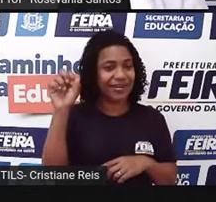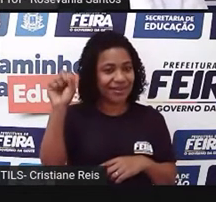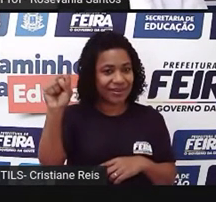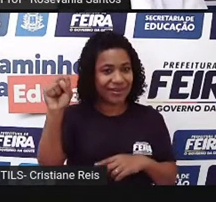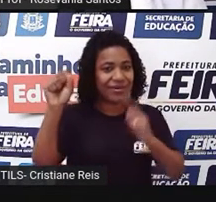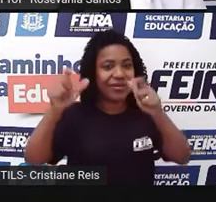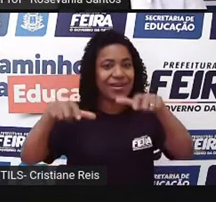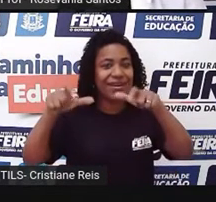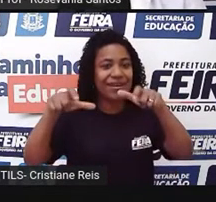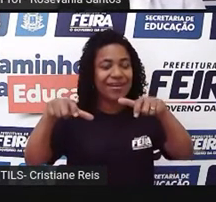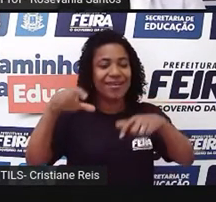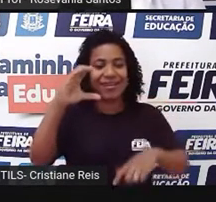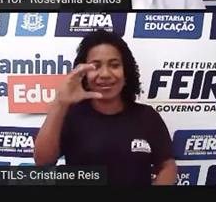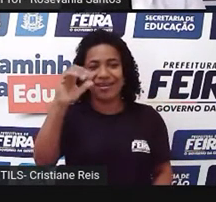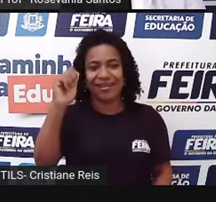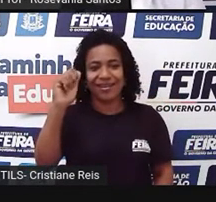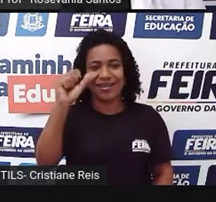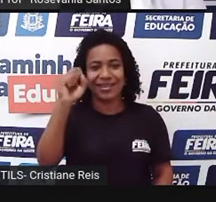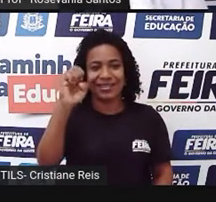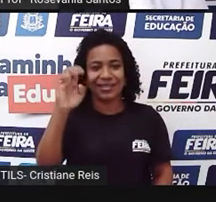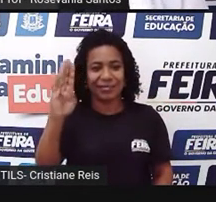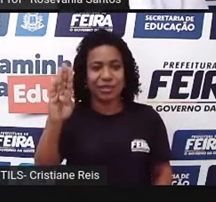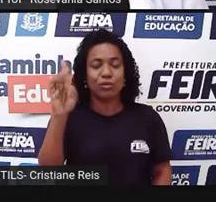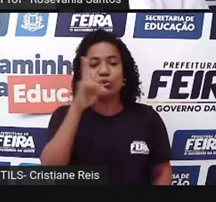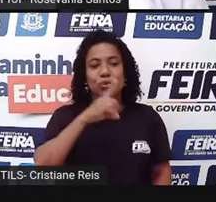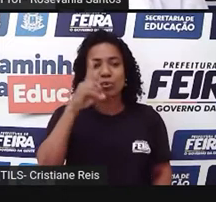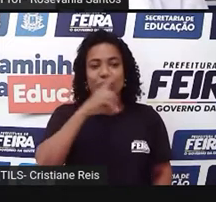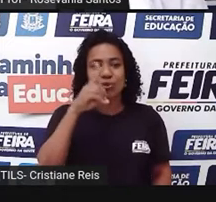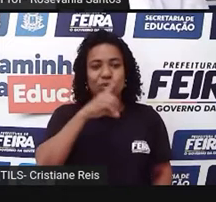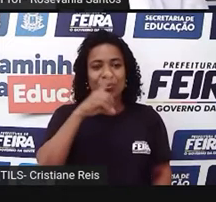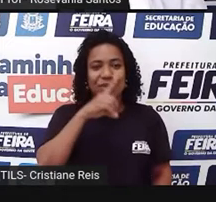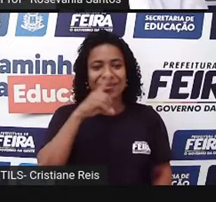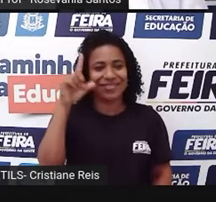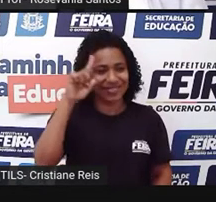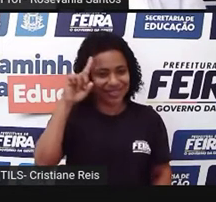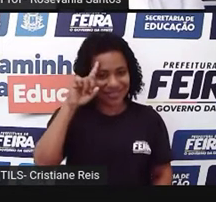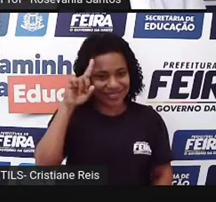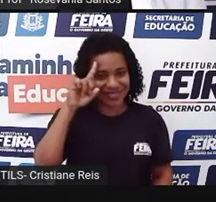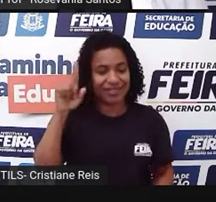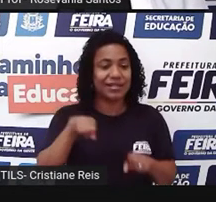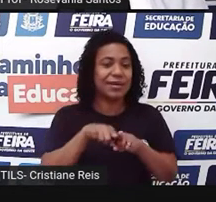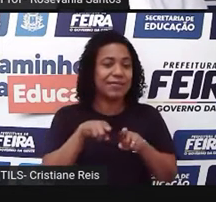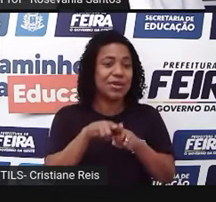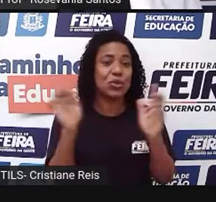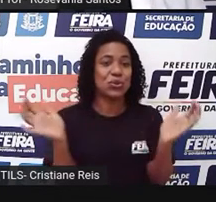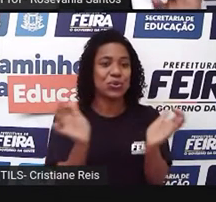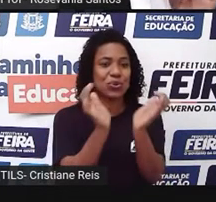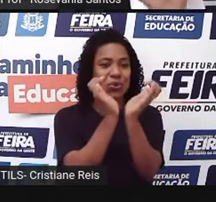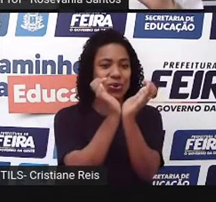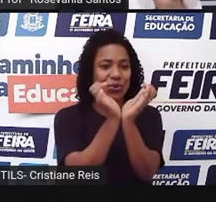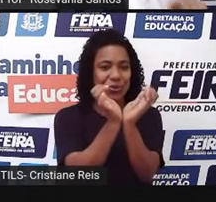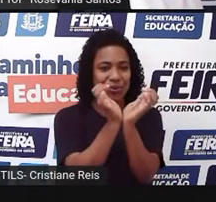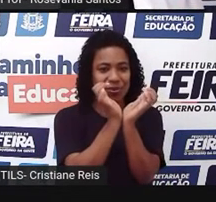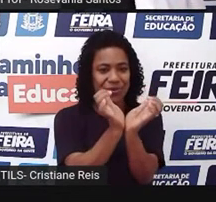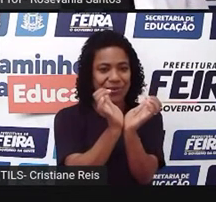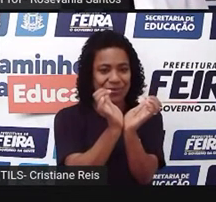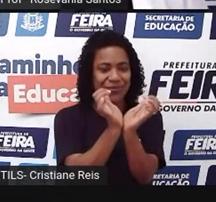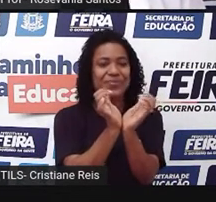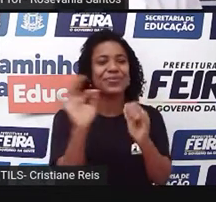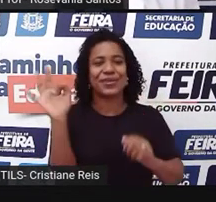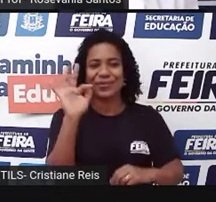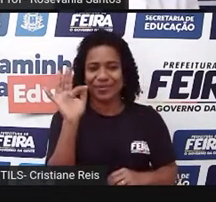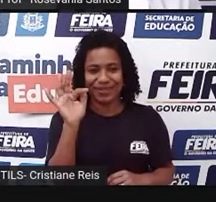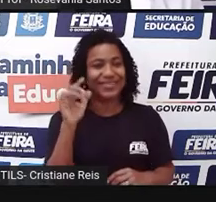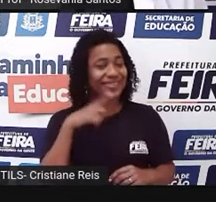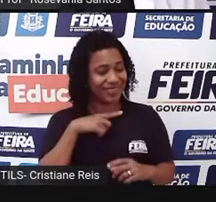o dia específico dela é o dia de domingo, né. Então, a feira do Tomba também, dia de domingo. Eu não quero muito falar disso, porque a vai falar um pouquinho dela lá